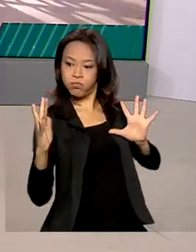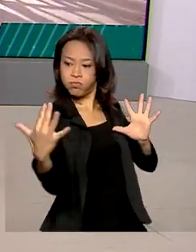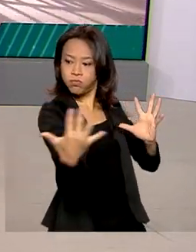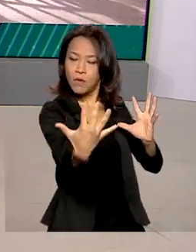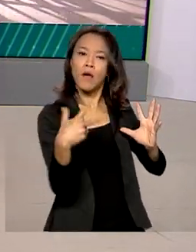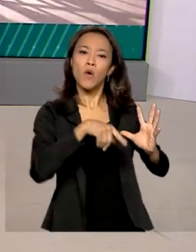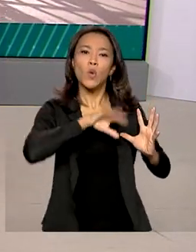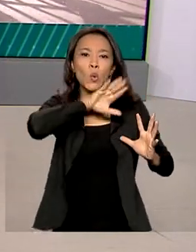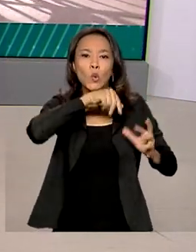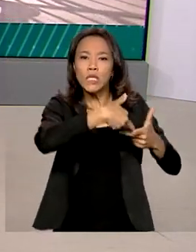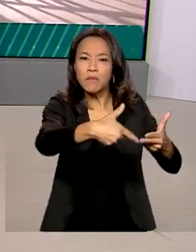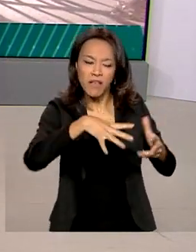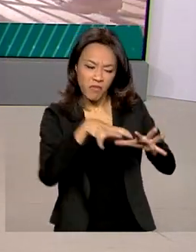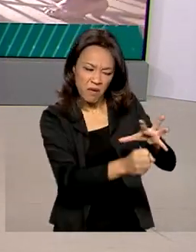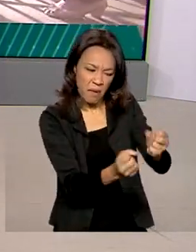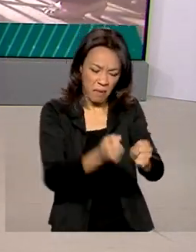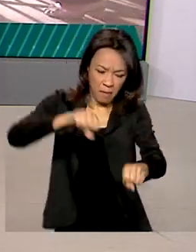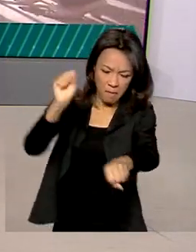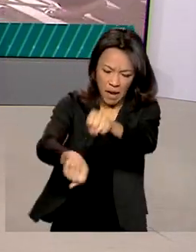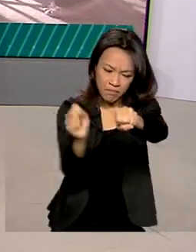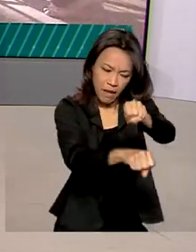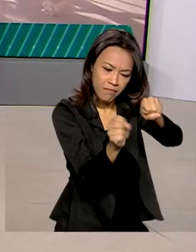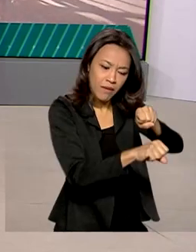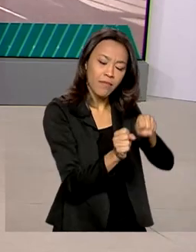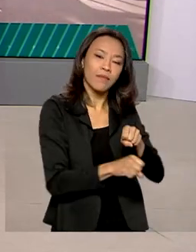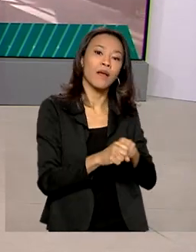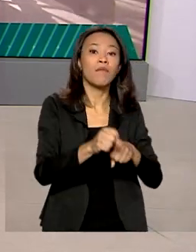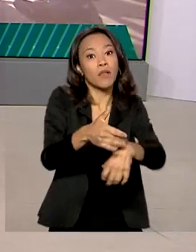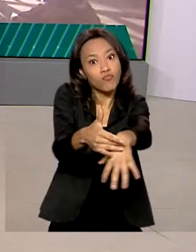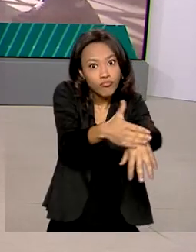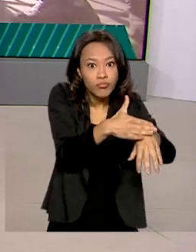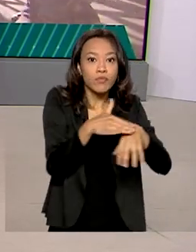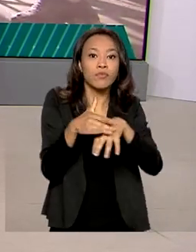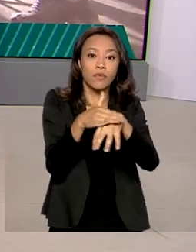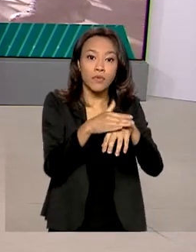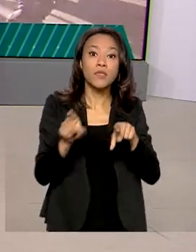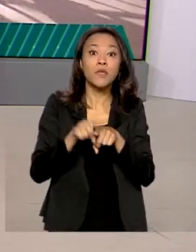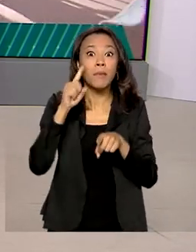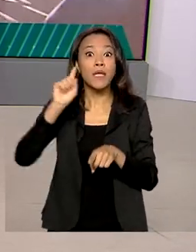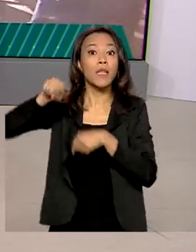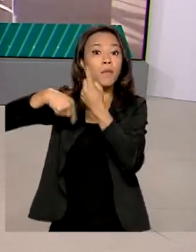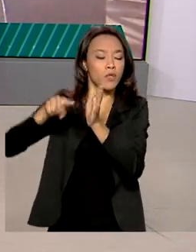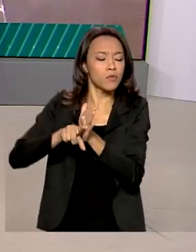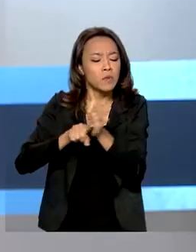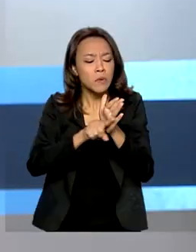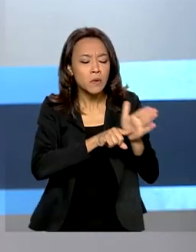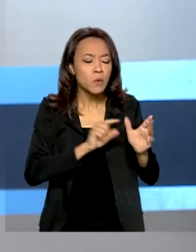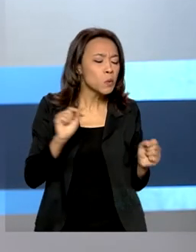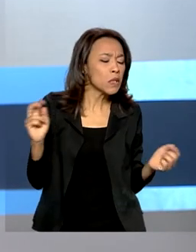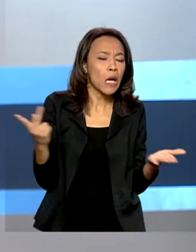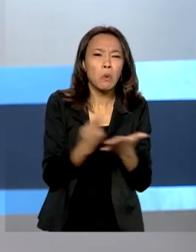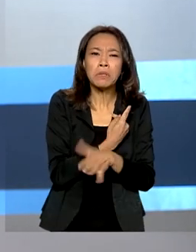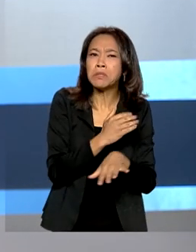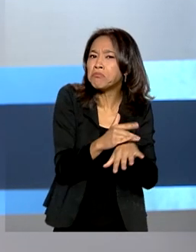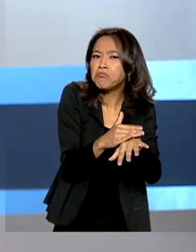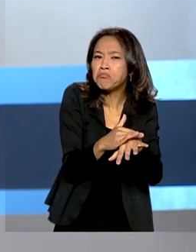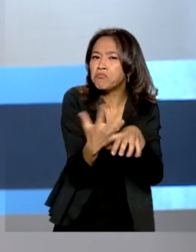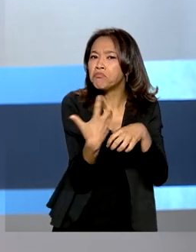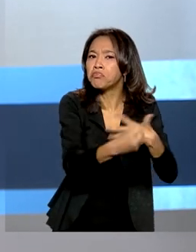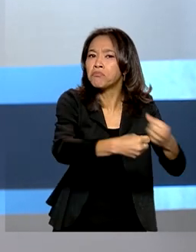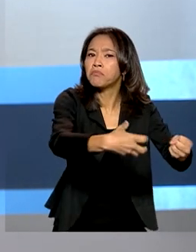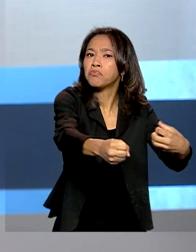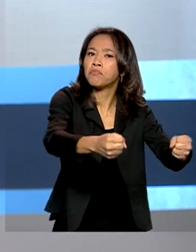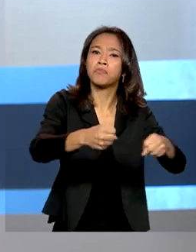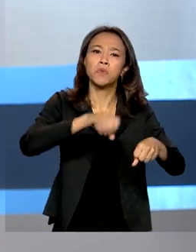animais e a desinfecção do local, além de investigações para identificar a origem da doença. De acordo com o